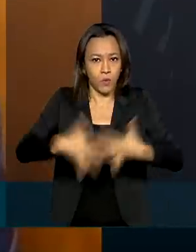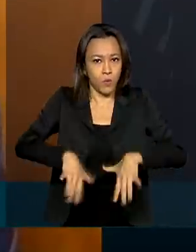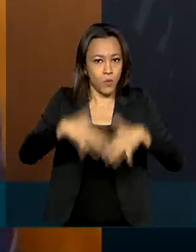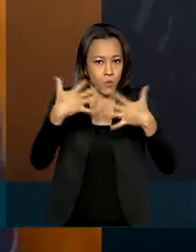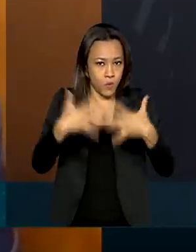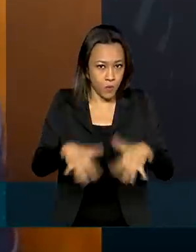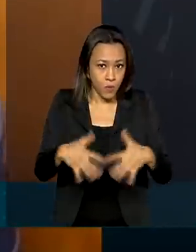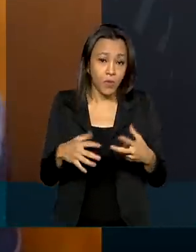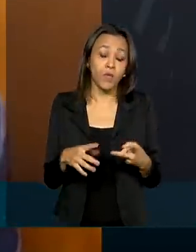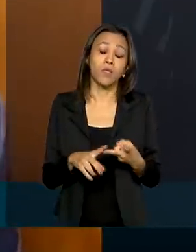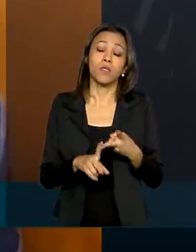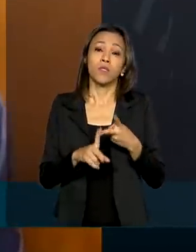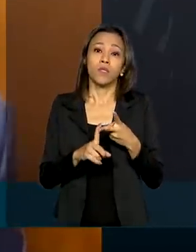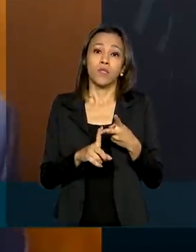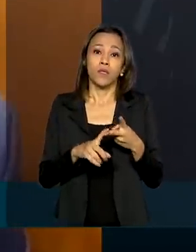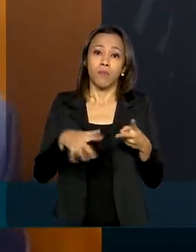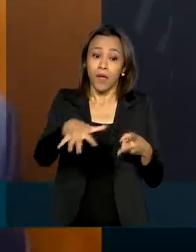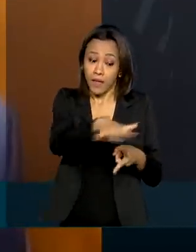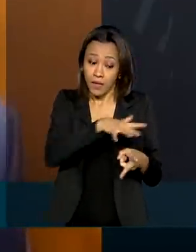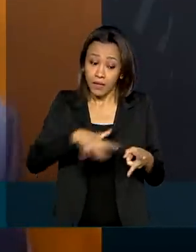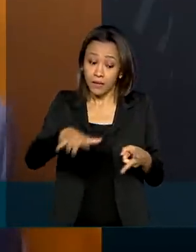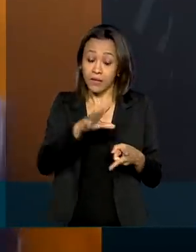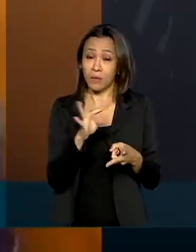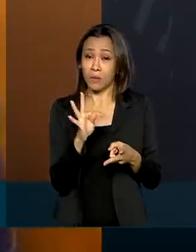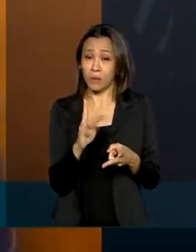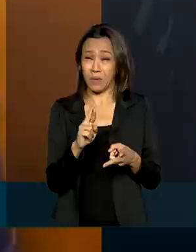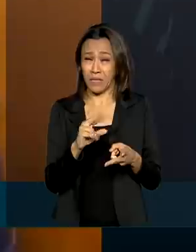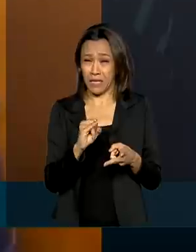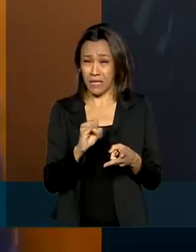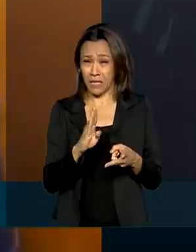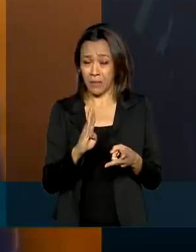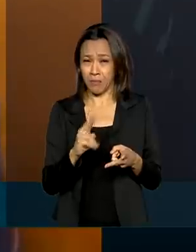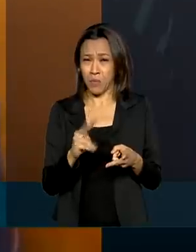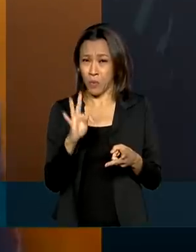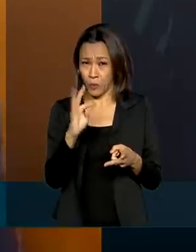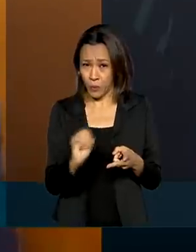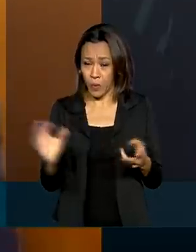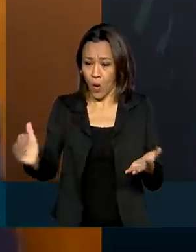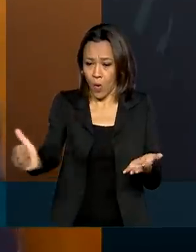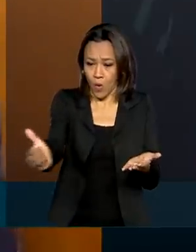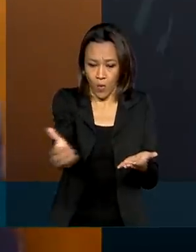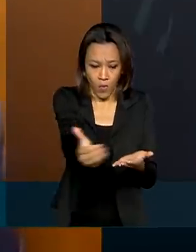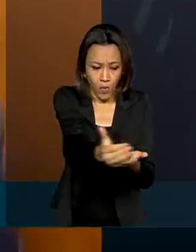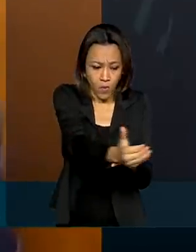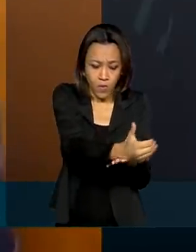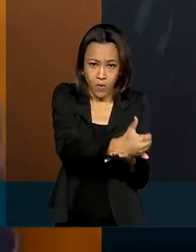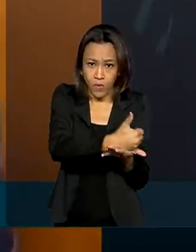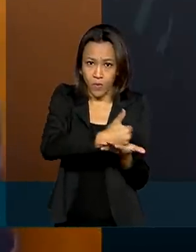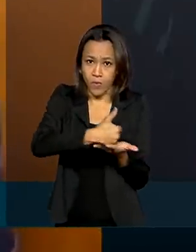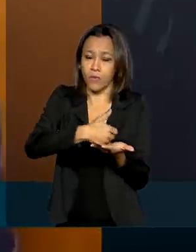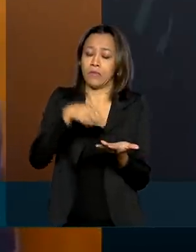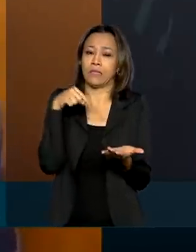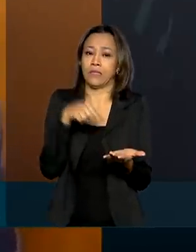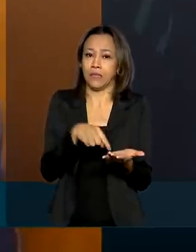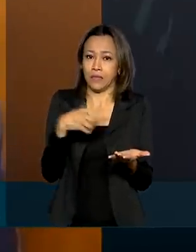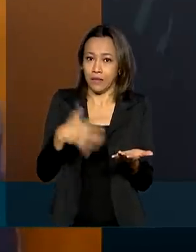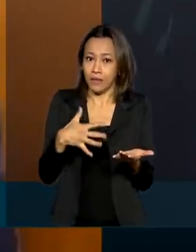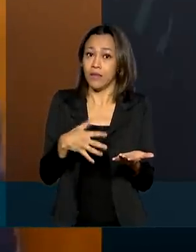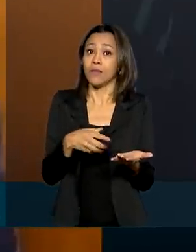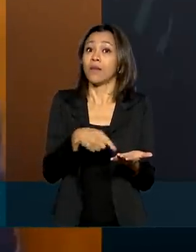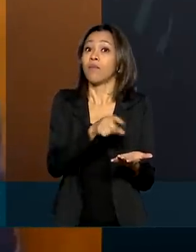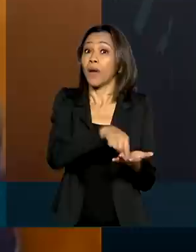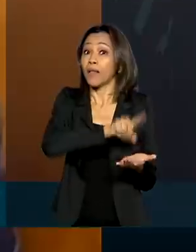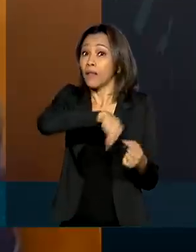públicos, para essa carga tributária que nós tiramos todo ano da sociedade, ela chega no cidadão de